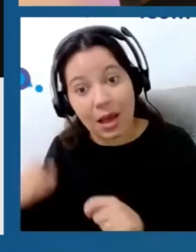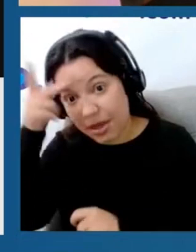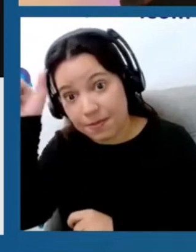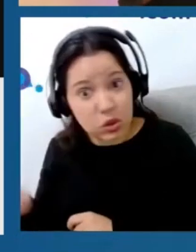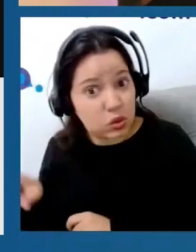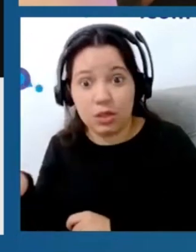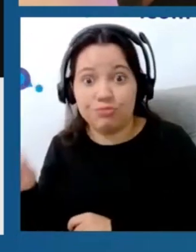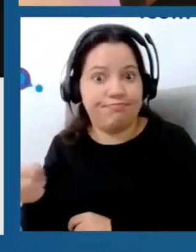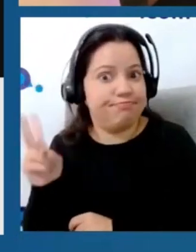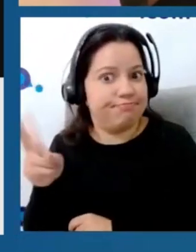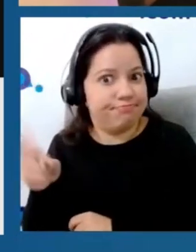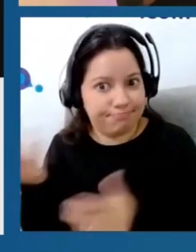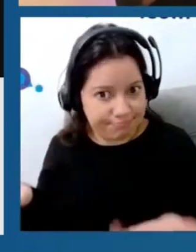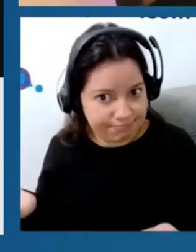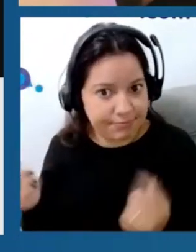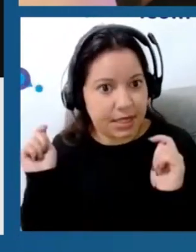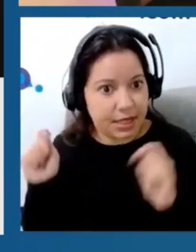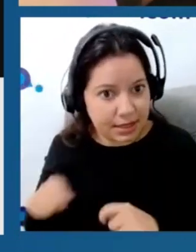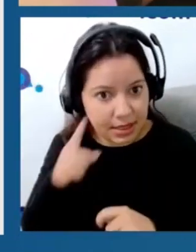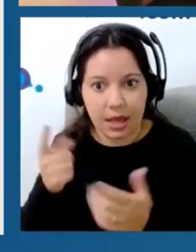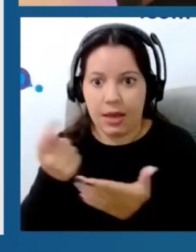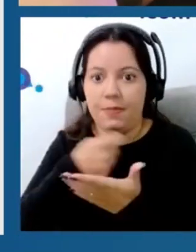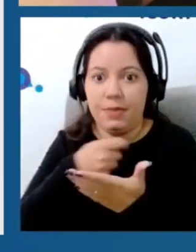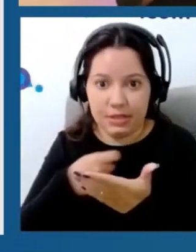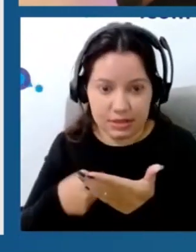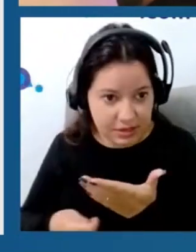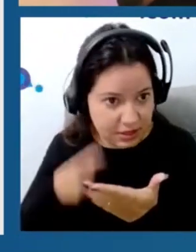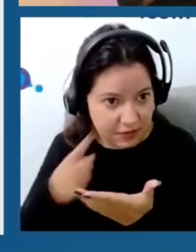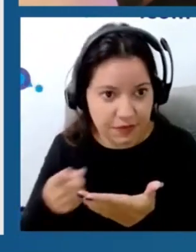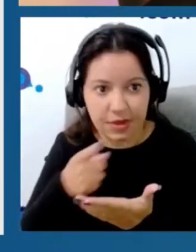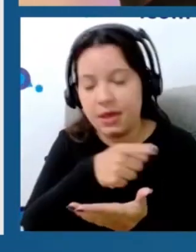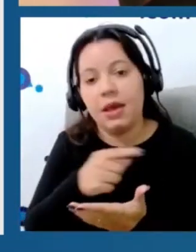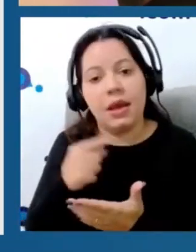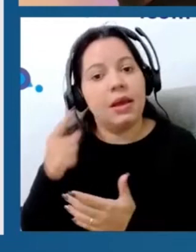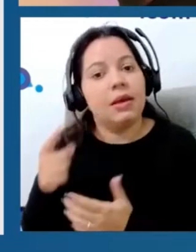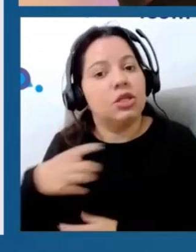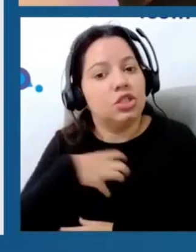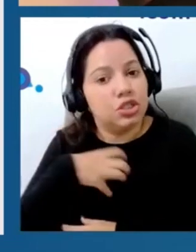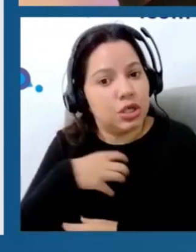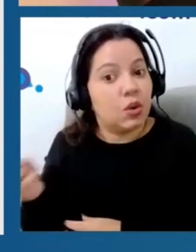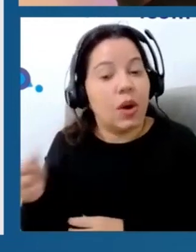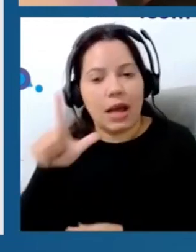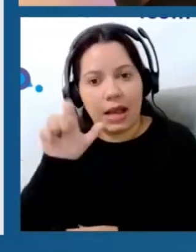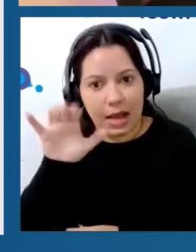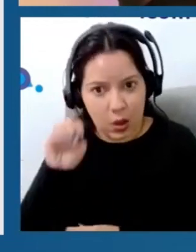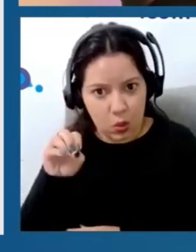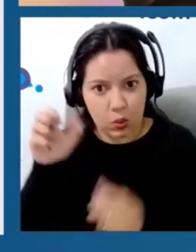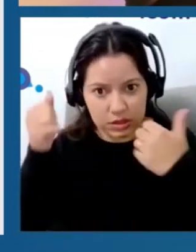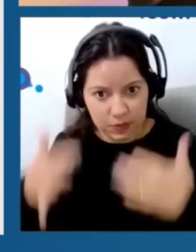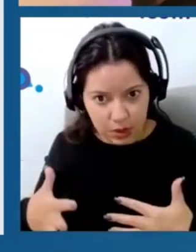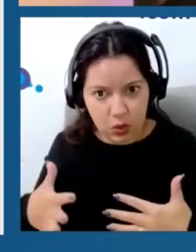perspectiva de utilizar, de prescrever essa forma de intervenção, essa modalidade. O Léo acabou de apresentar na sua aula,